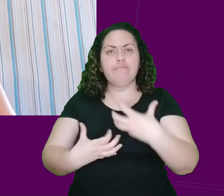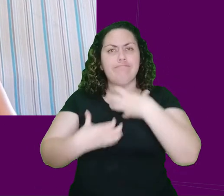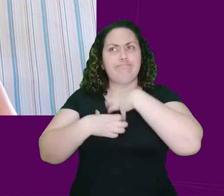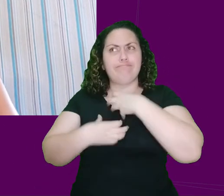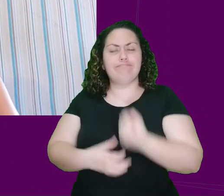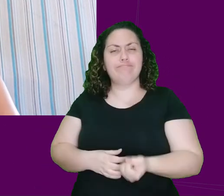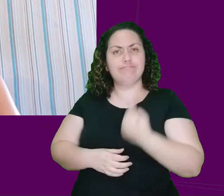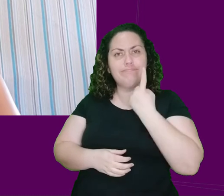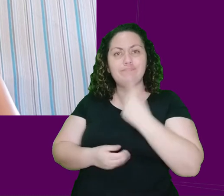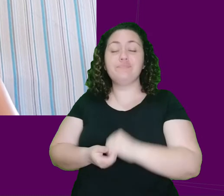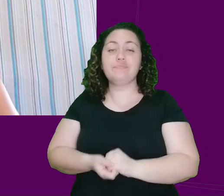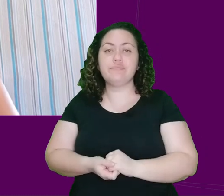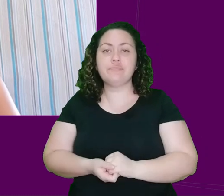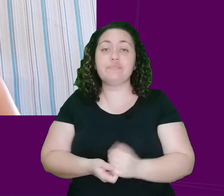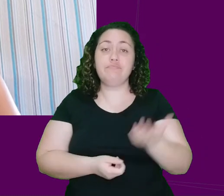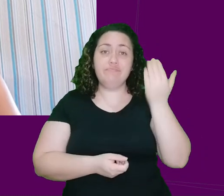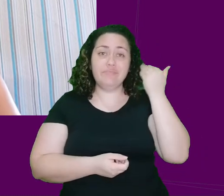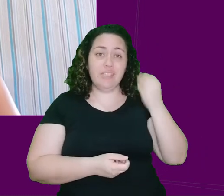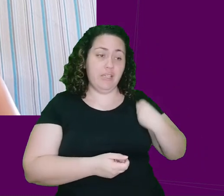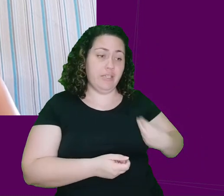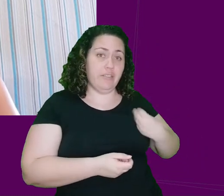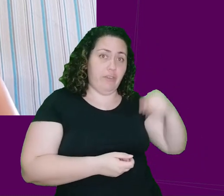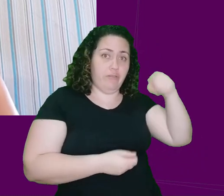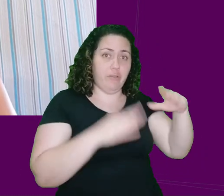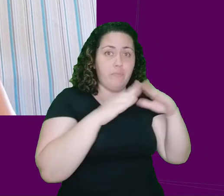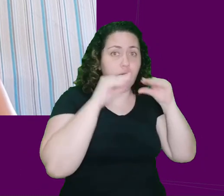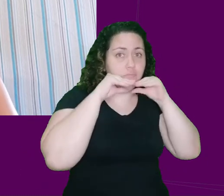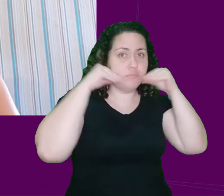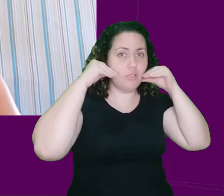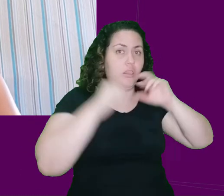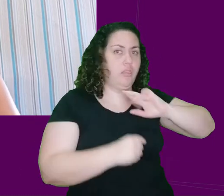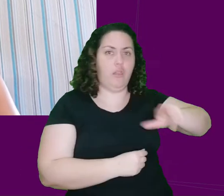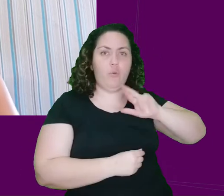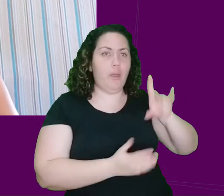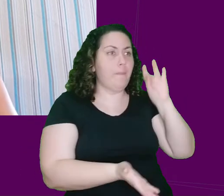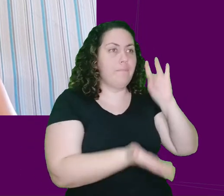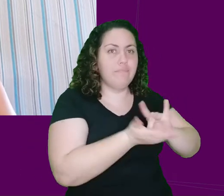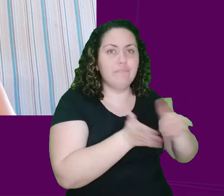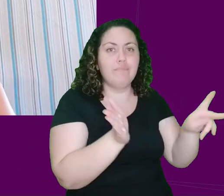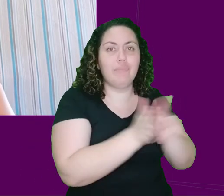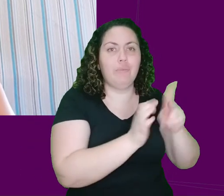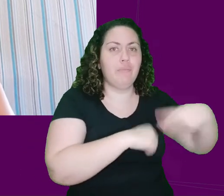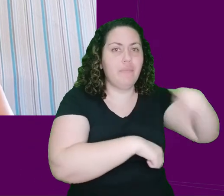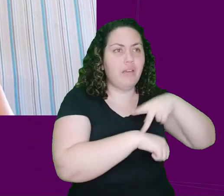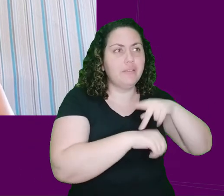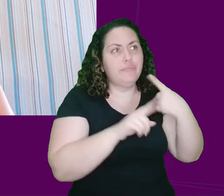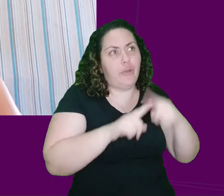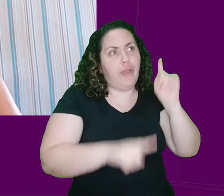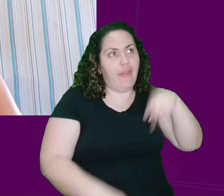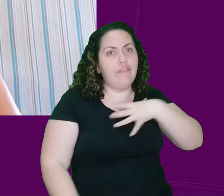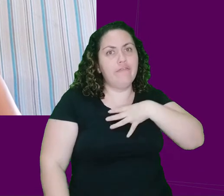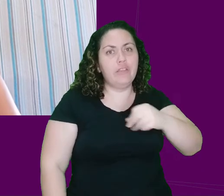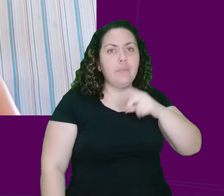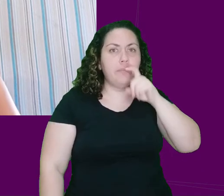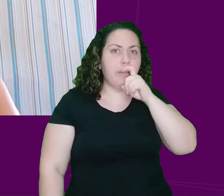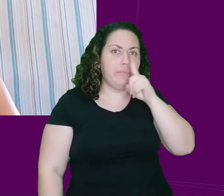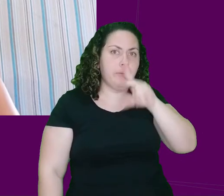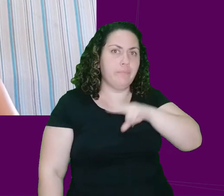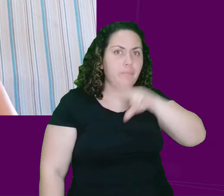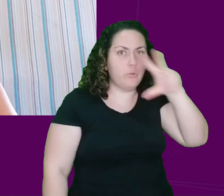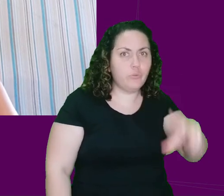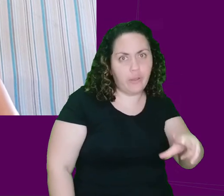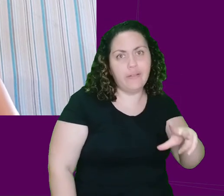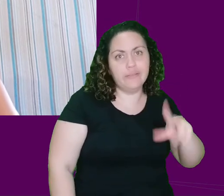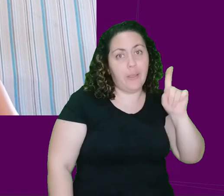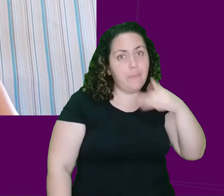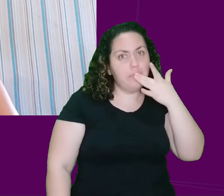Antes, em Moçambique, ela não era bem moçambicana, porque, de novo, filha de colonos, além de branca. Agora, em Portugal, ela